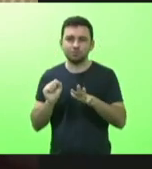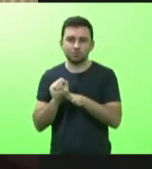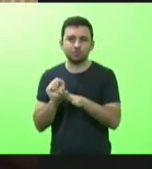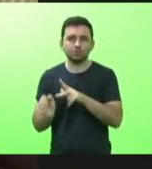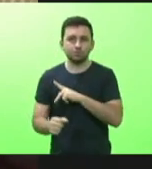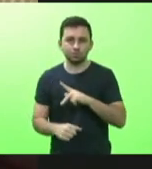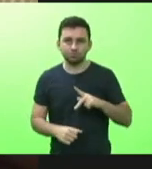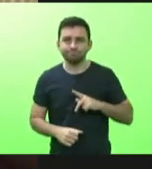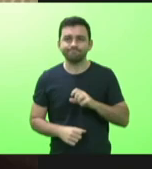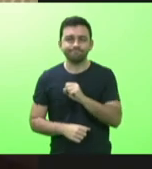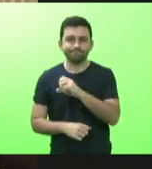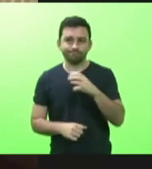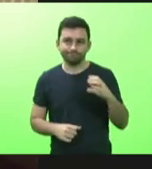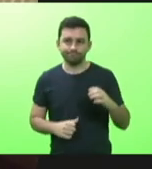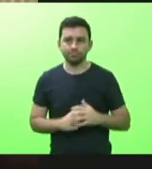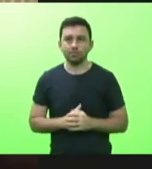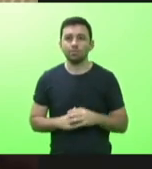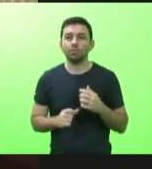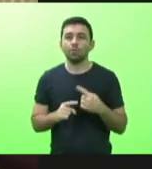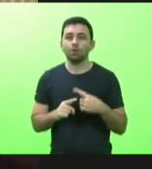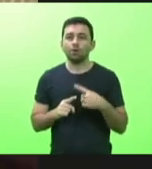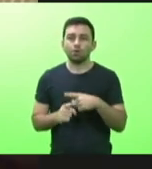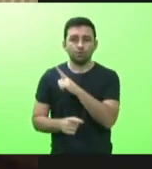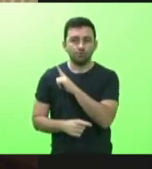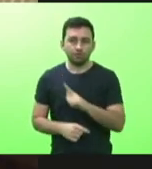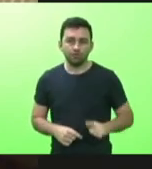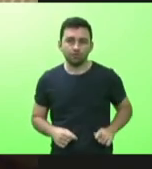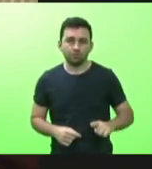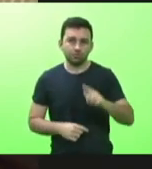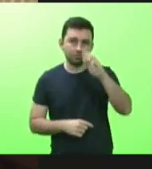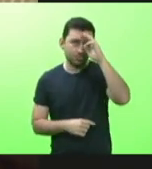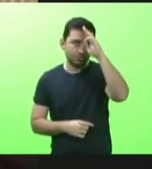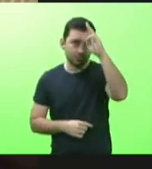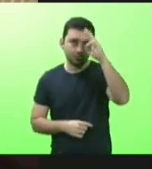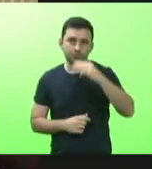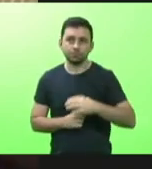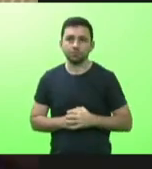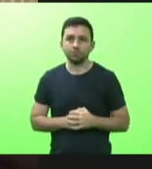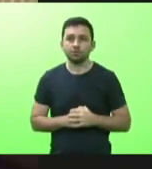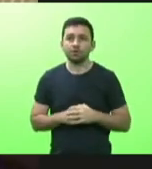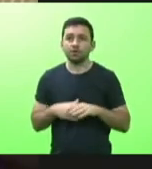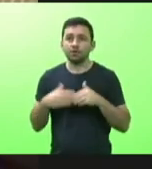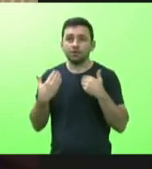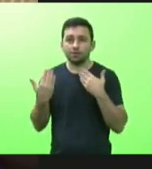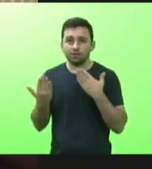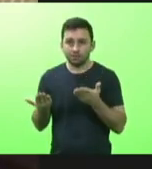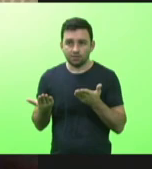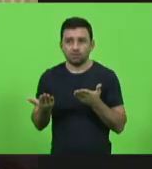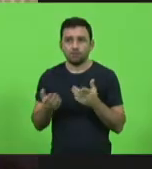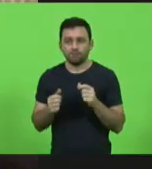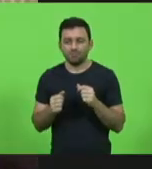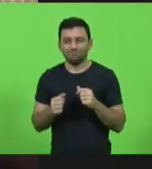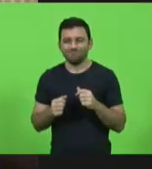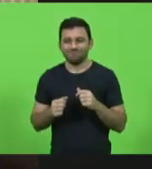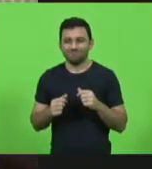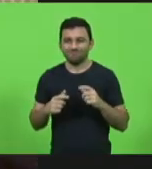Catarina. porque o governador Carlos Moisés, da forma como está fazendo